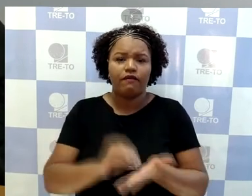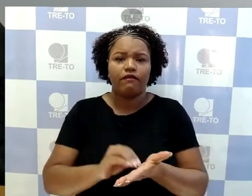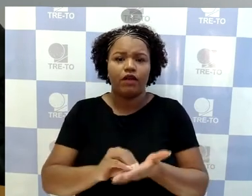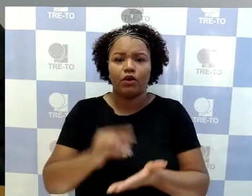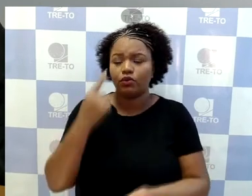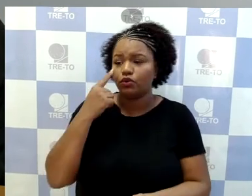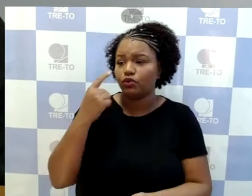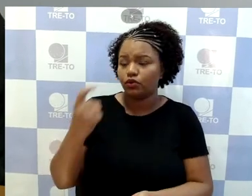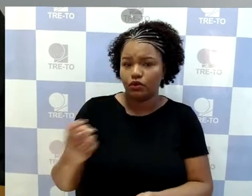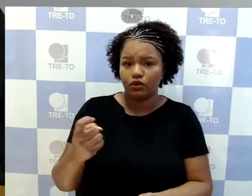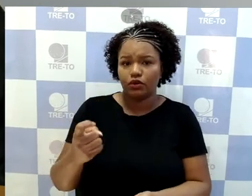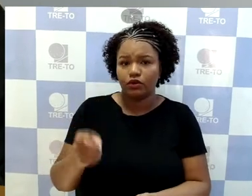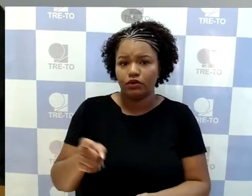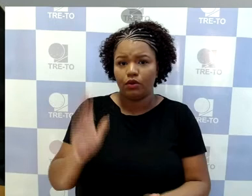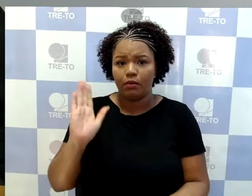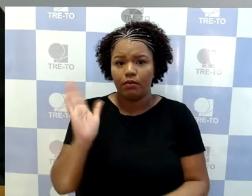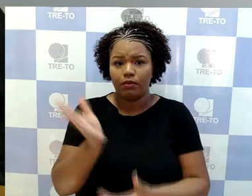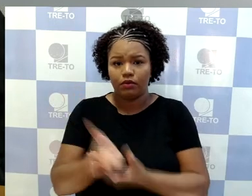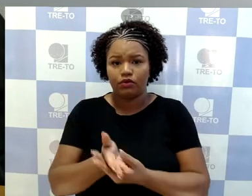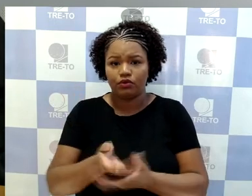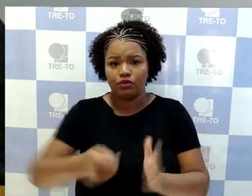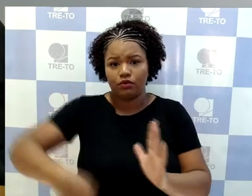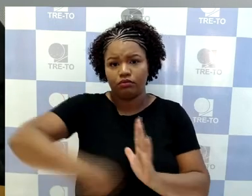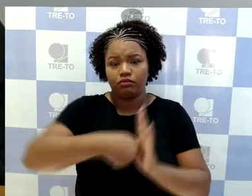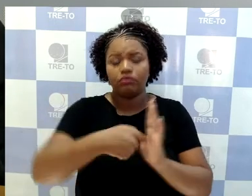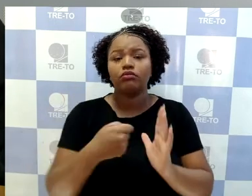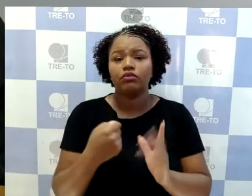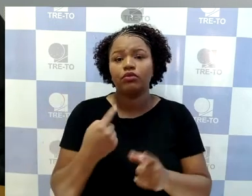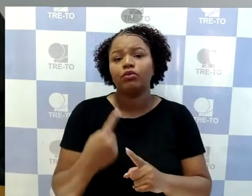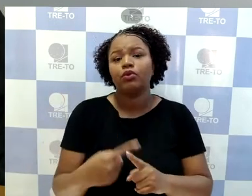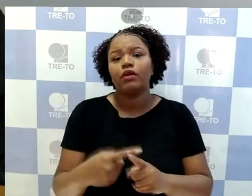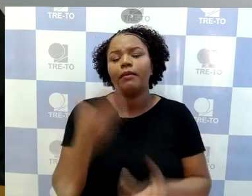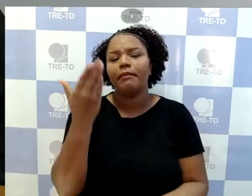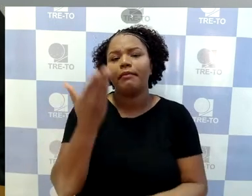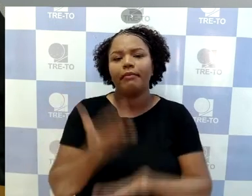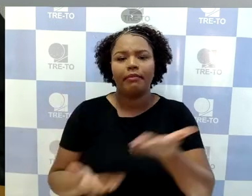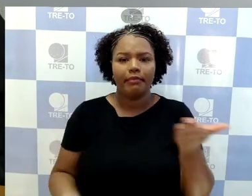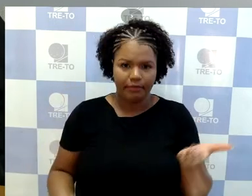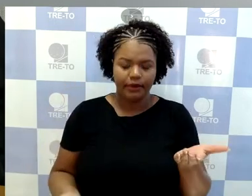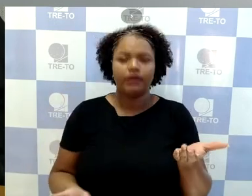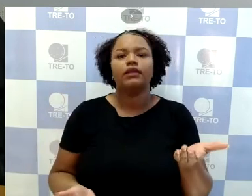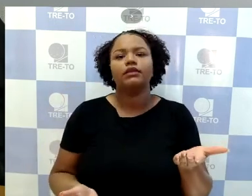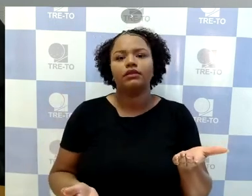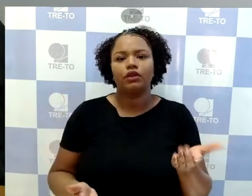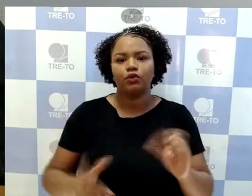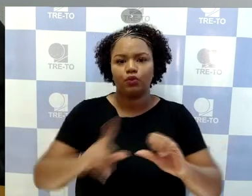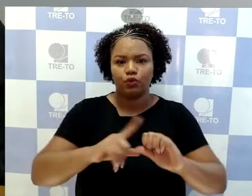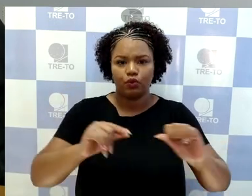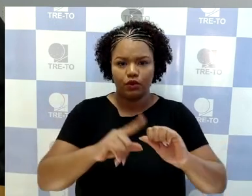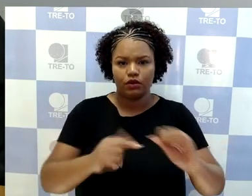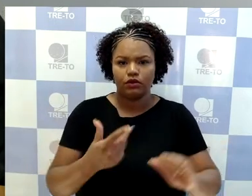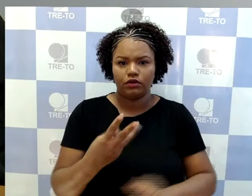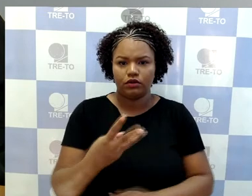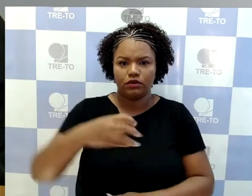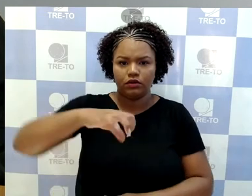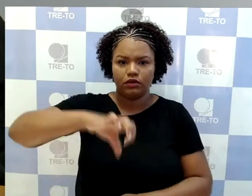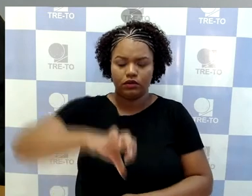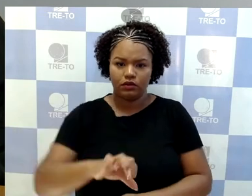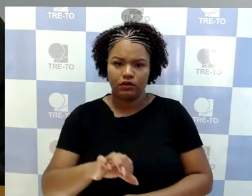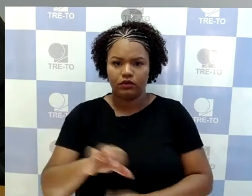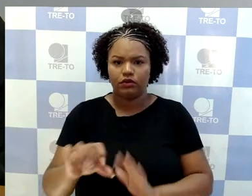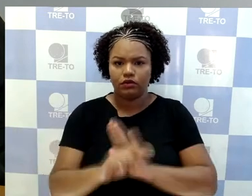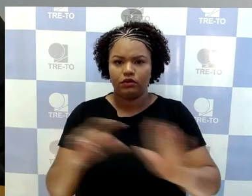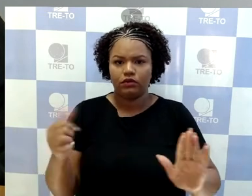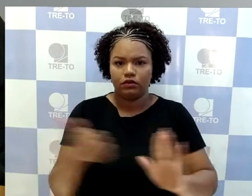do recorrente, em razão da perda superveniente do objeto, na forma do artigo 39, inciso I, da resolução TSE